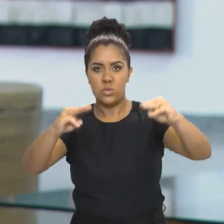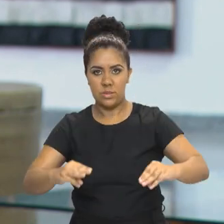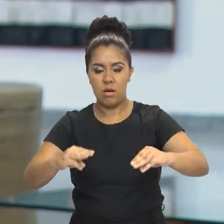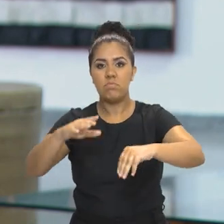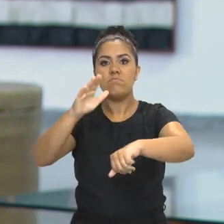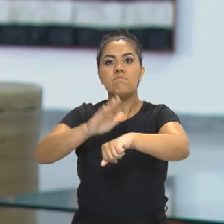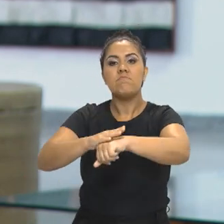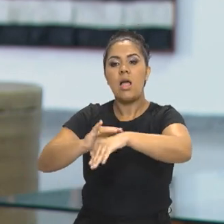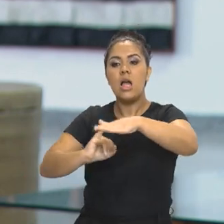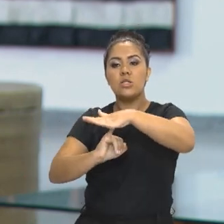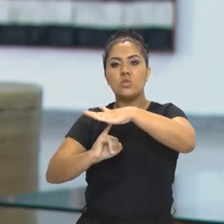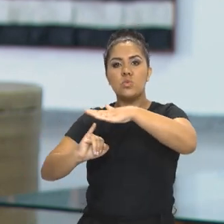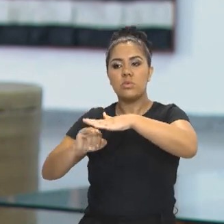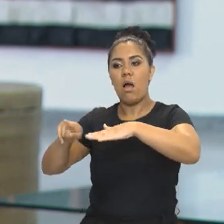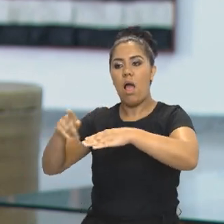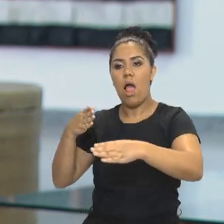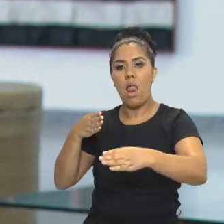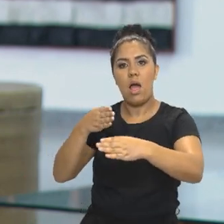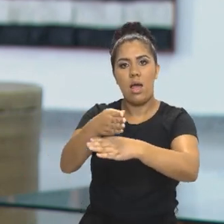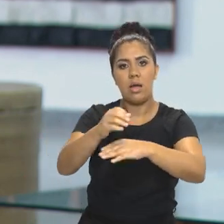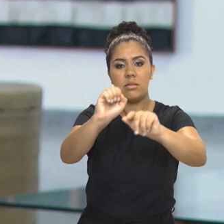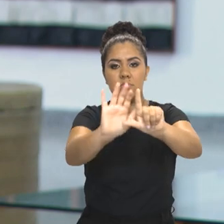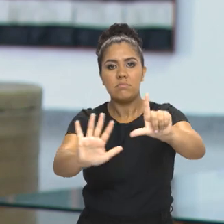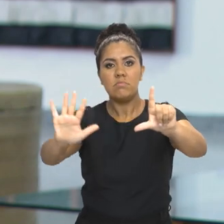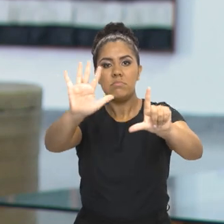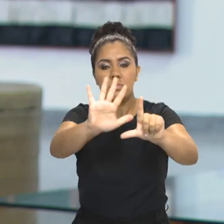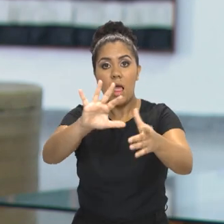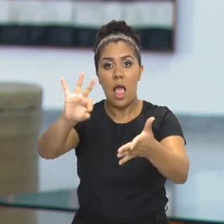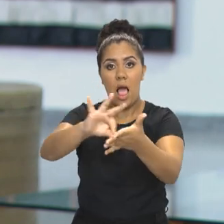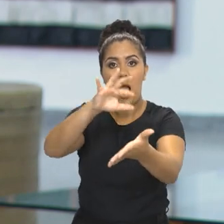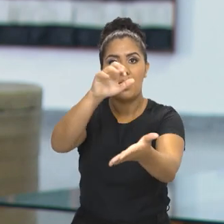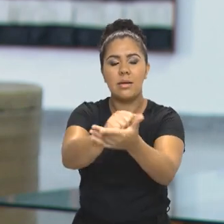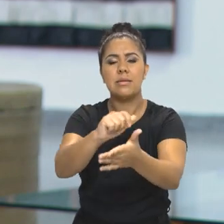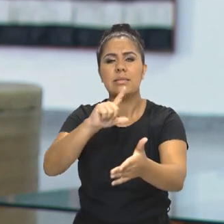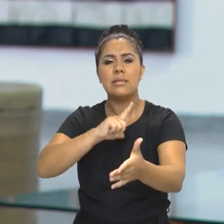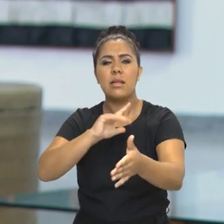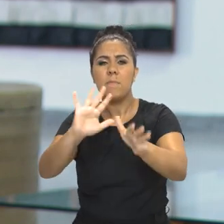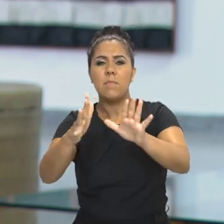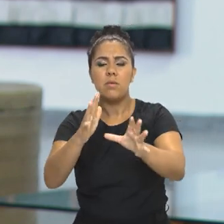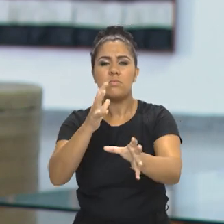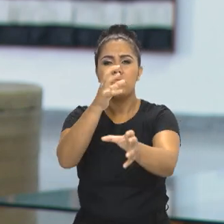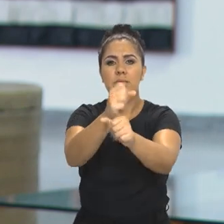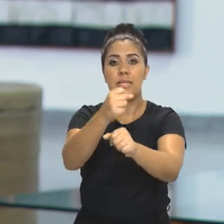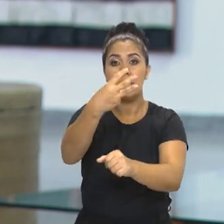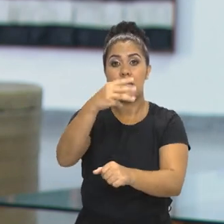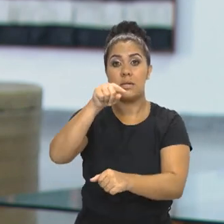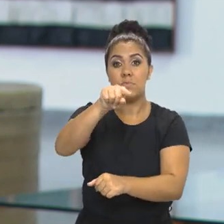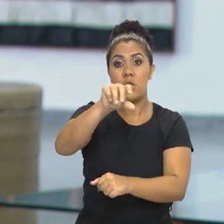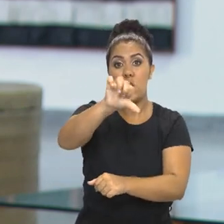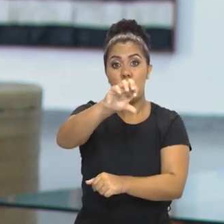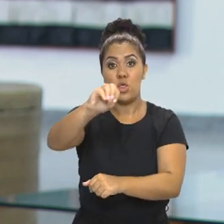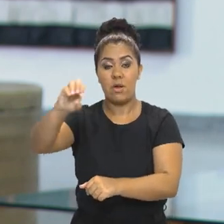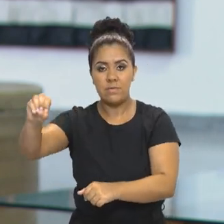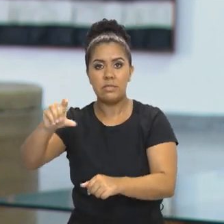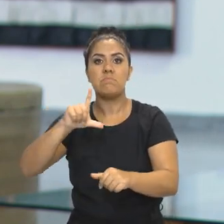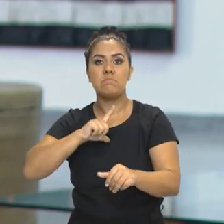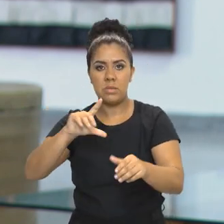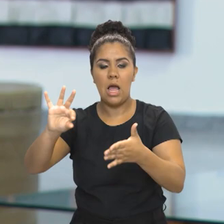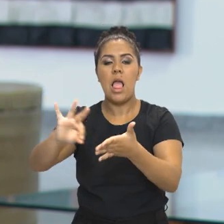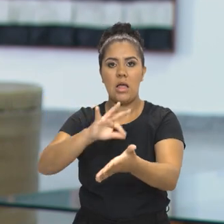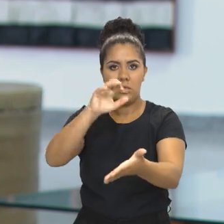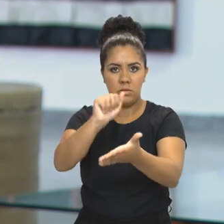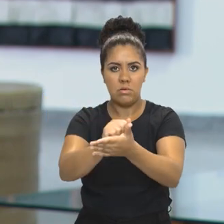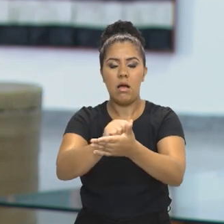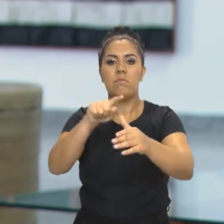entram e fazem o seu cadastro, quase 3.900 museus registrados